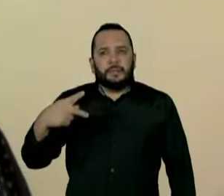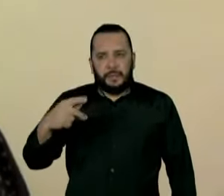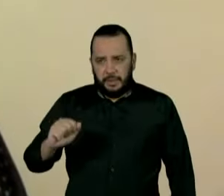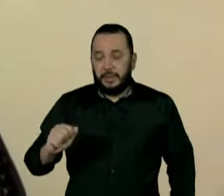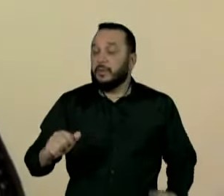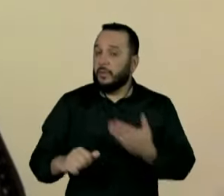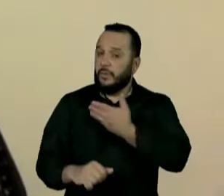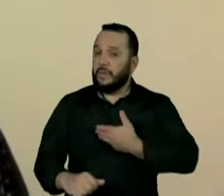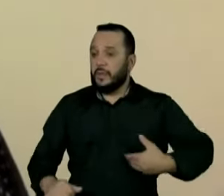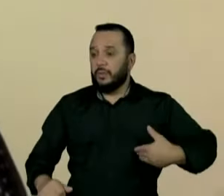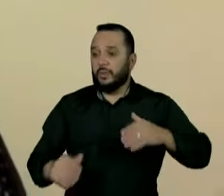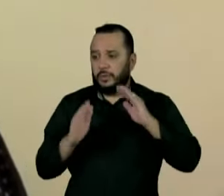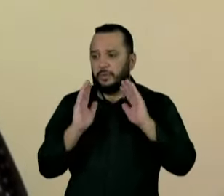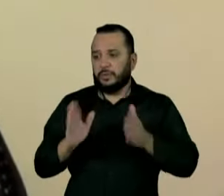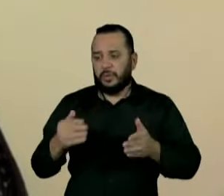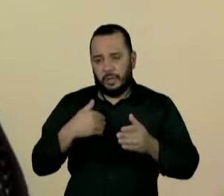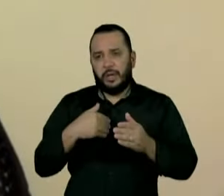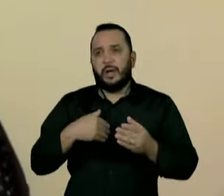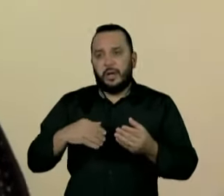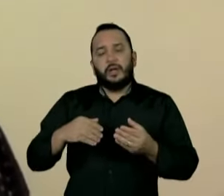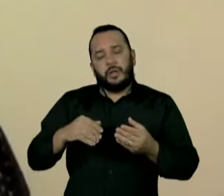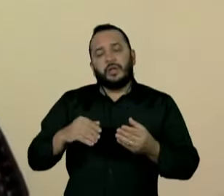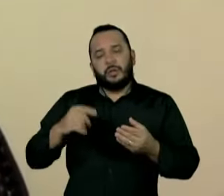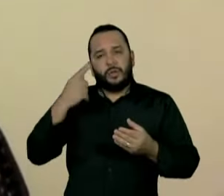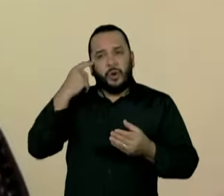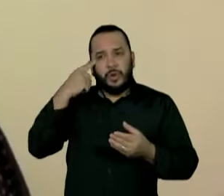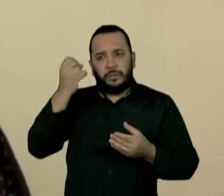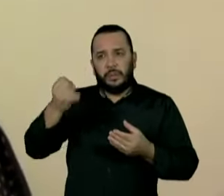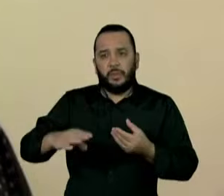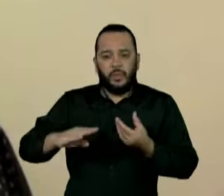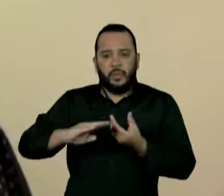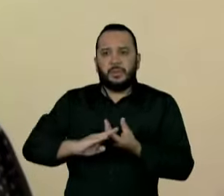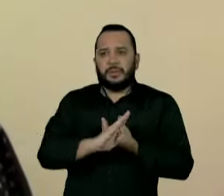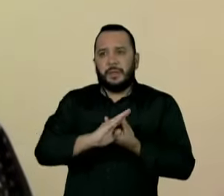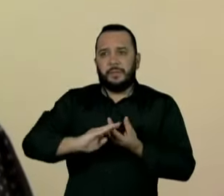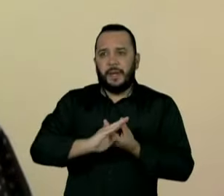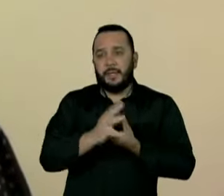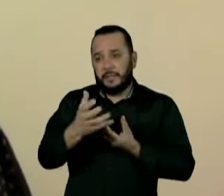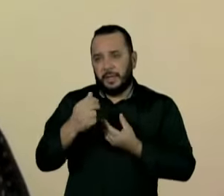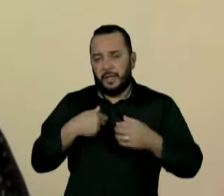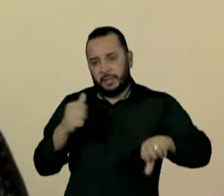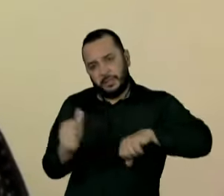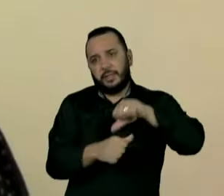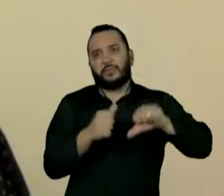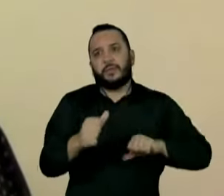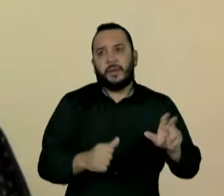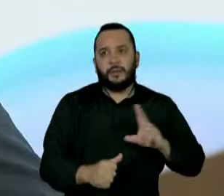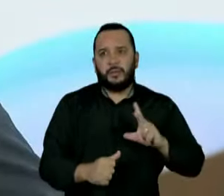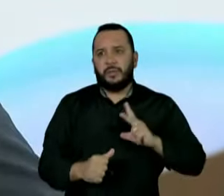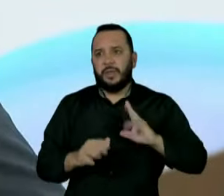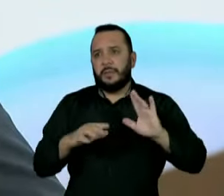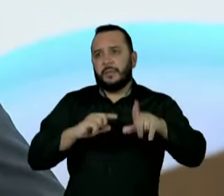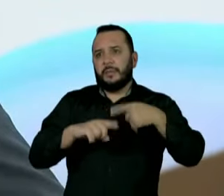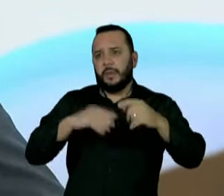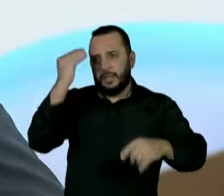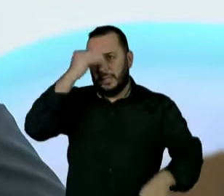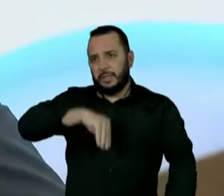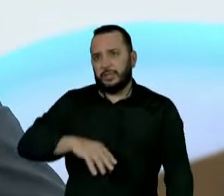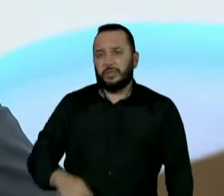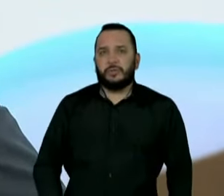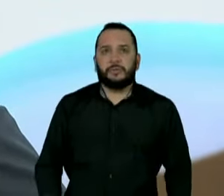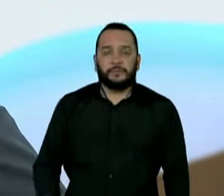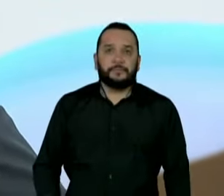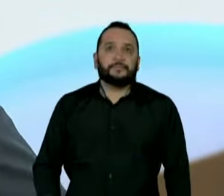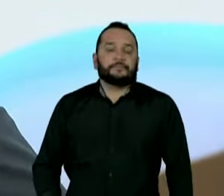governador João Dória, e no final acabou se desistindo de uma privatização ou de uma capitalização da empresa. Vitória, no